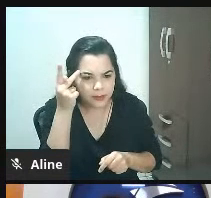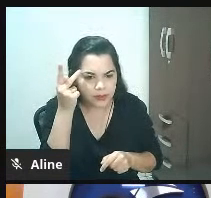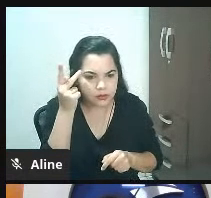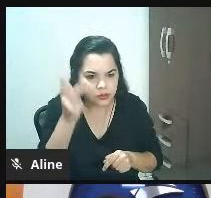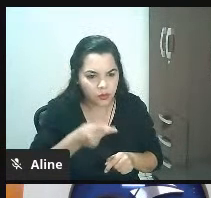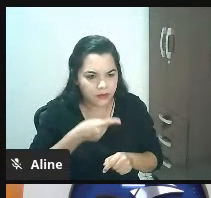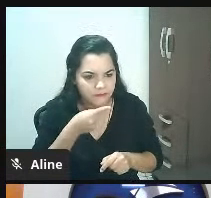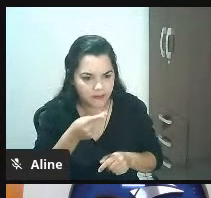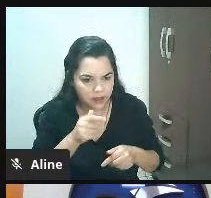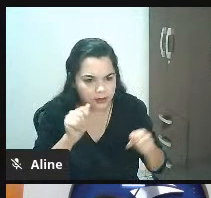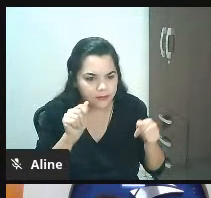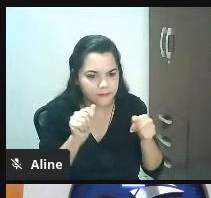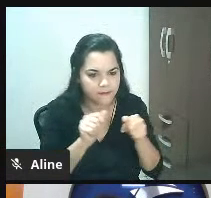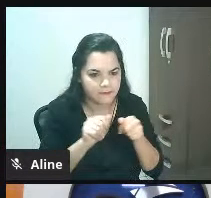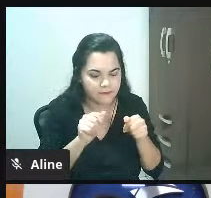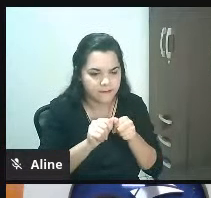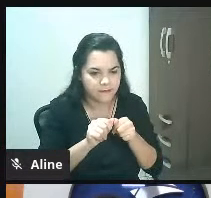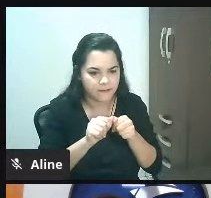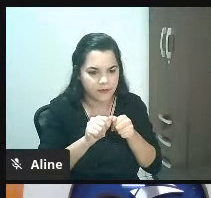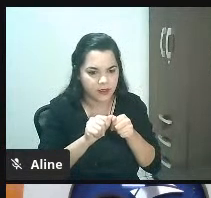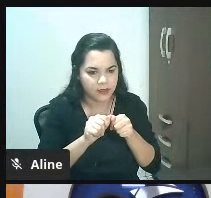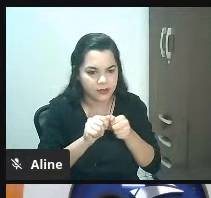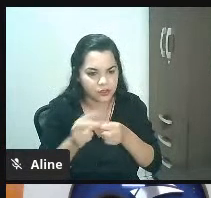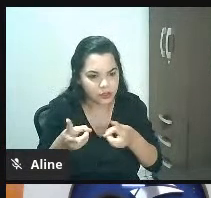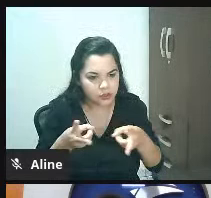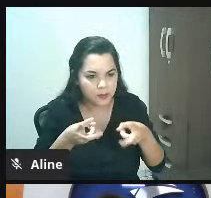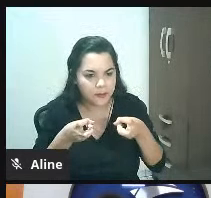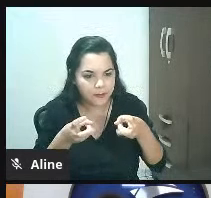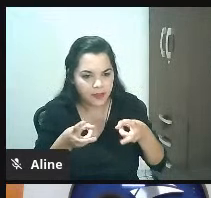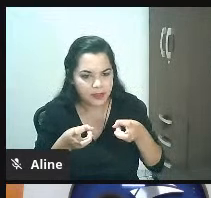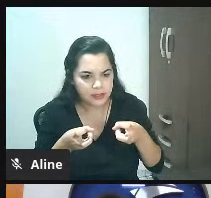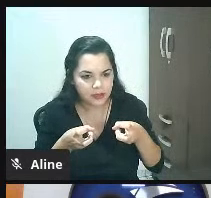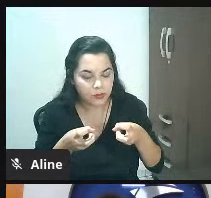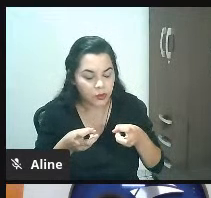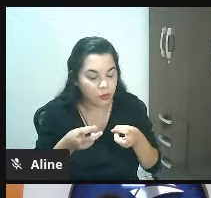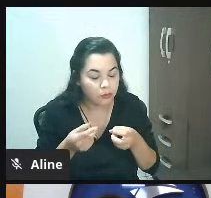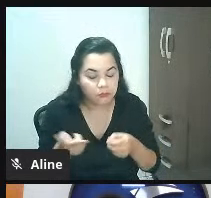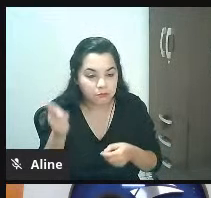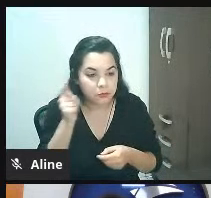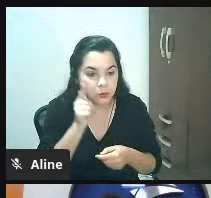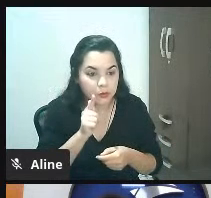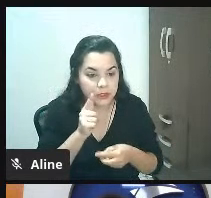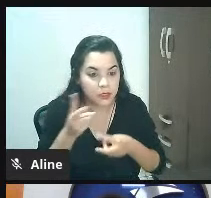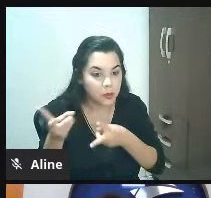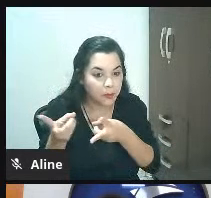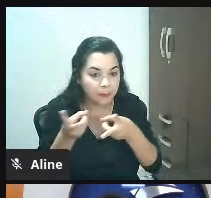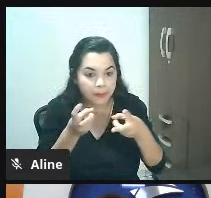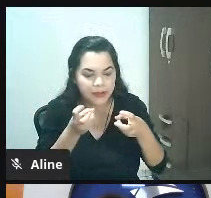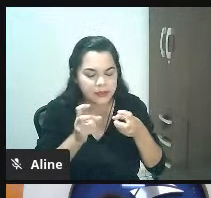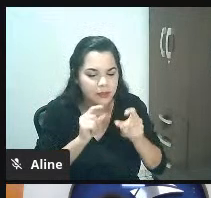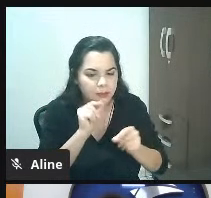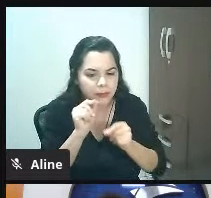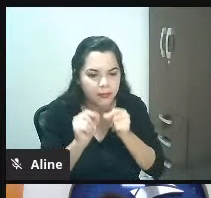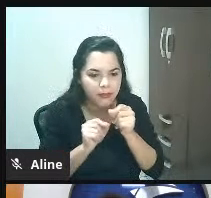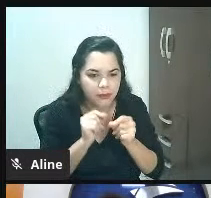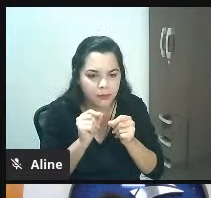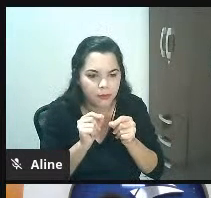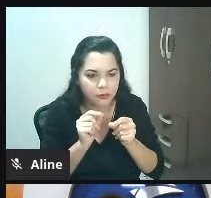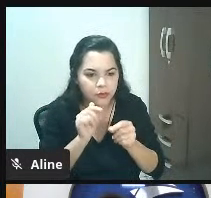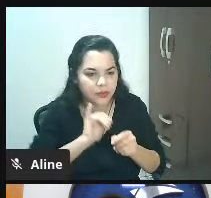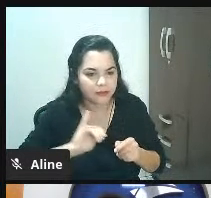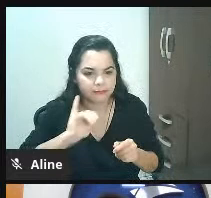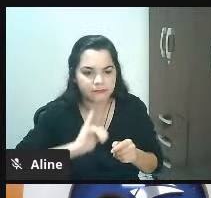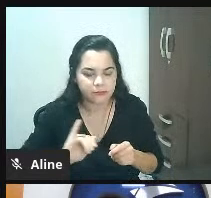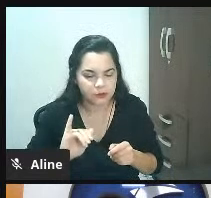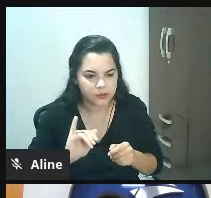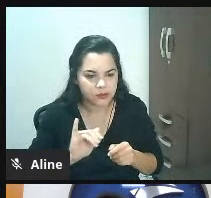faz, fala tão alto que eu não consigo escutar o que você diz. Quer dizer, quando eu começo com essa frase, eu estou dizendo o